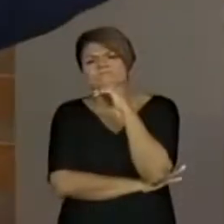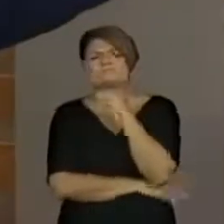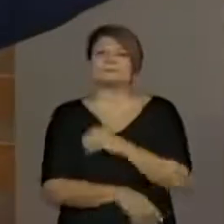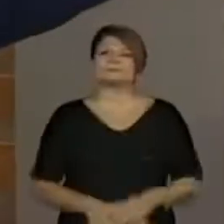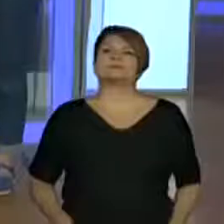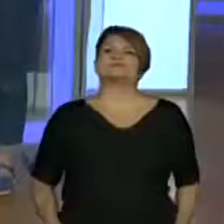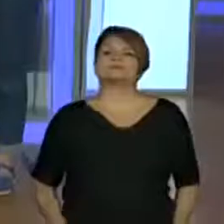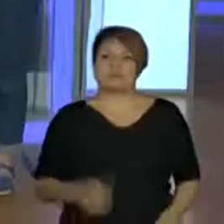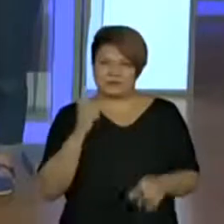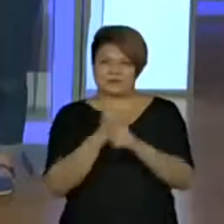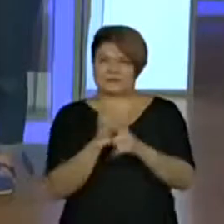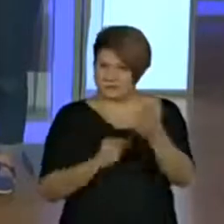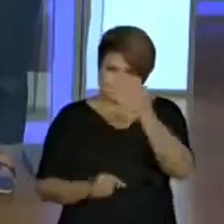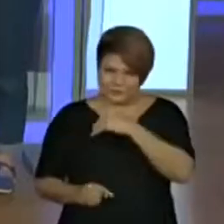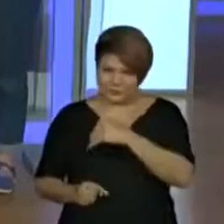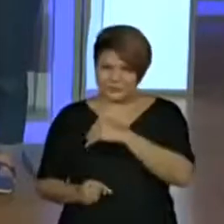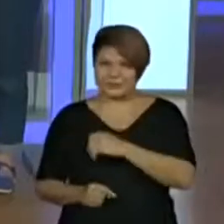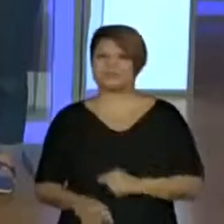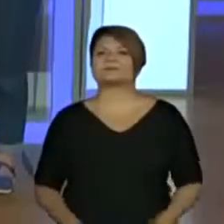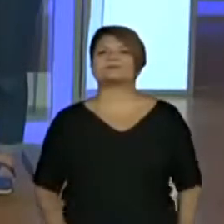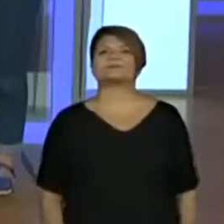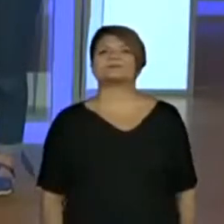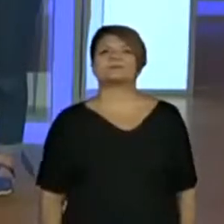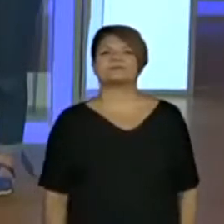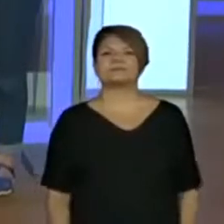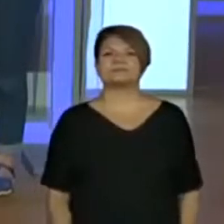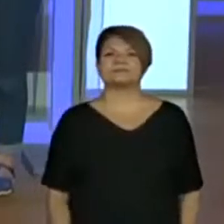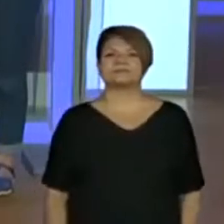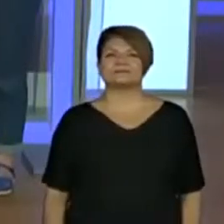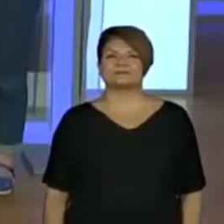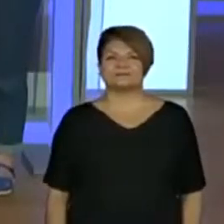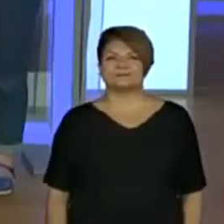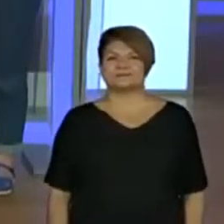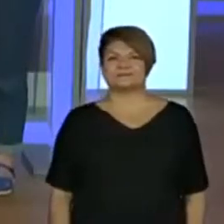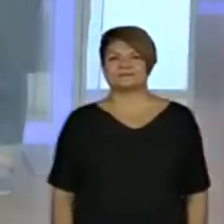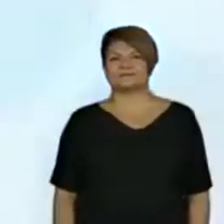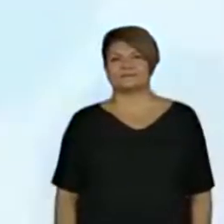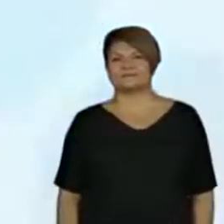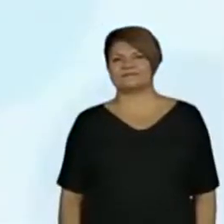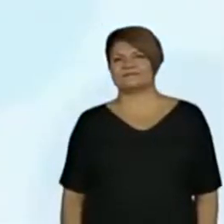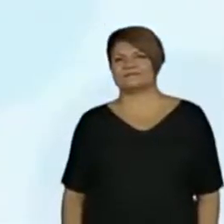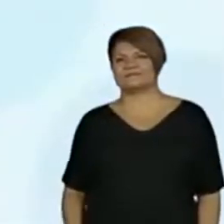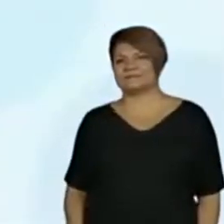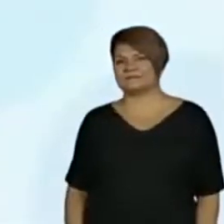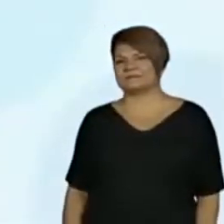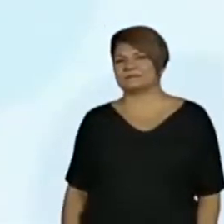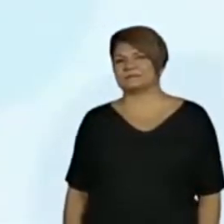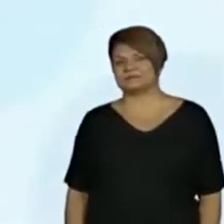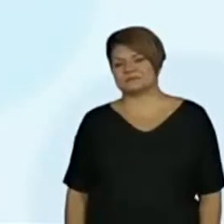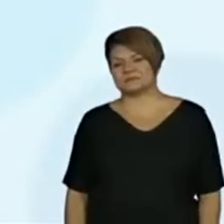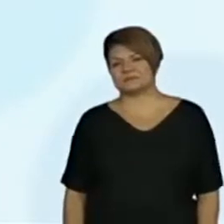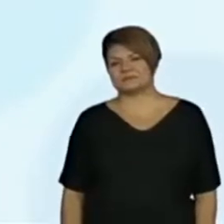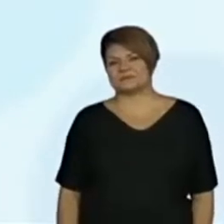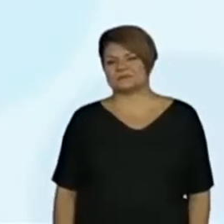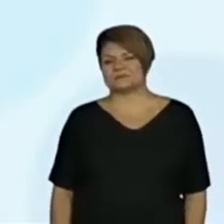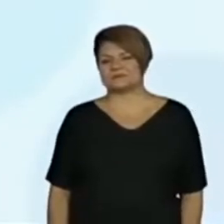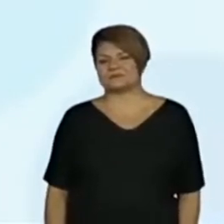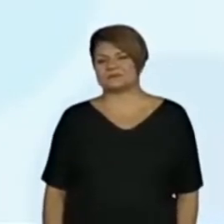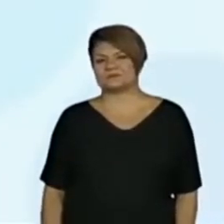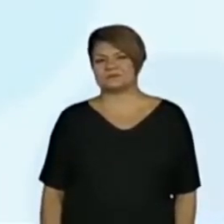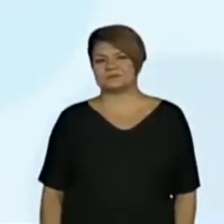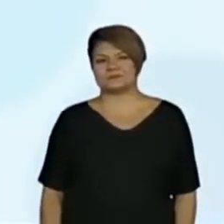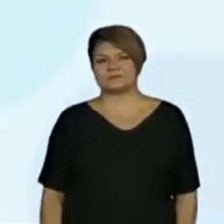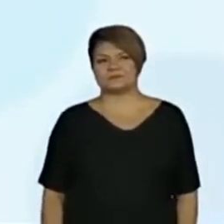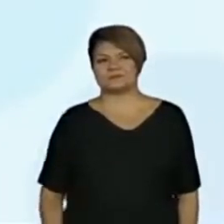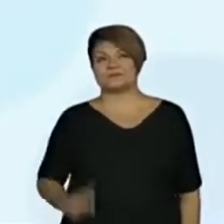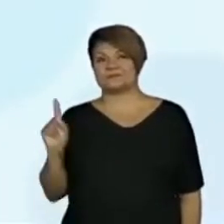Vamos descobrir as espécies? Olha só. Aí acabou de entrar. Deixa eu até voltar para vocês verem direitinho a espécie.